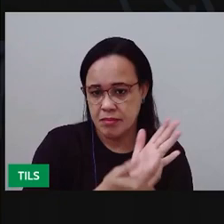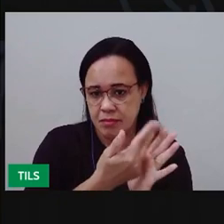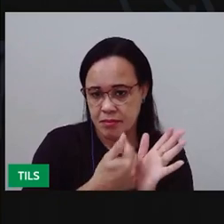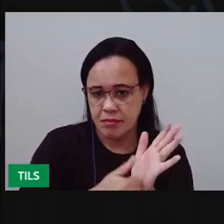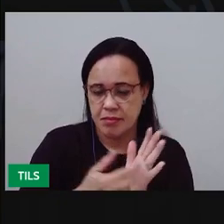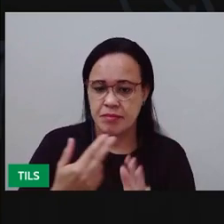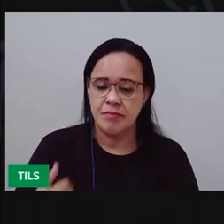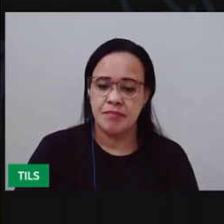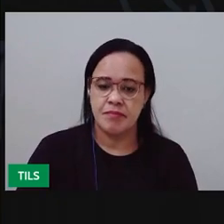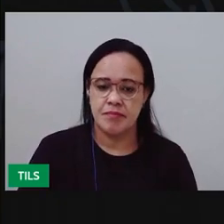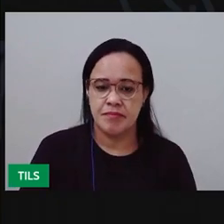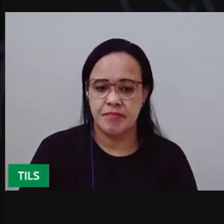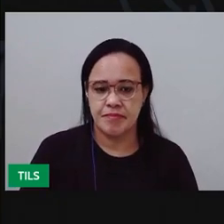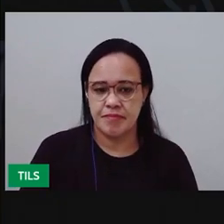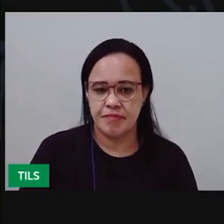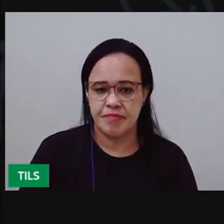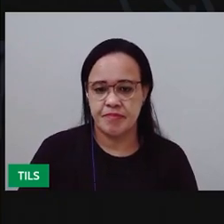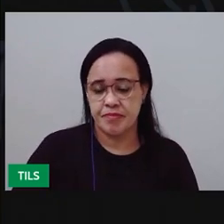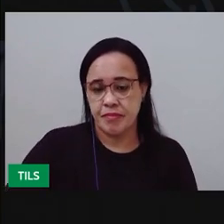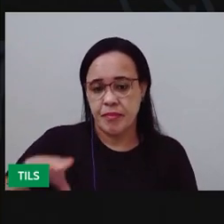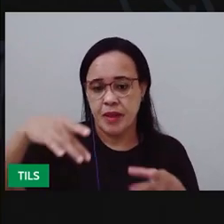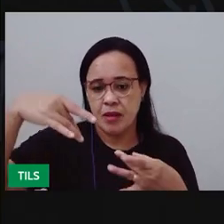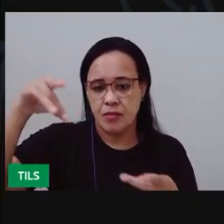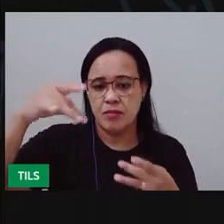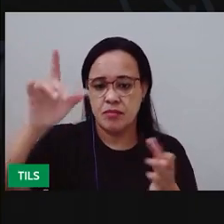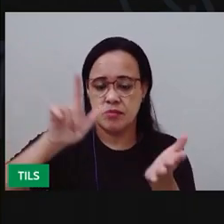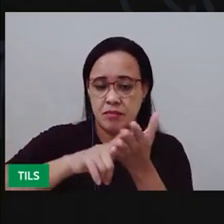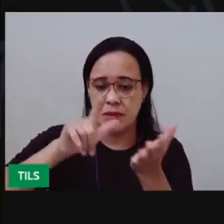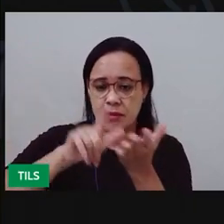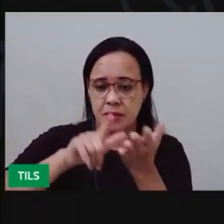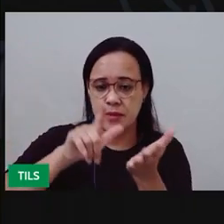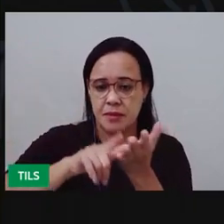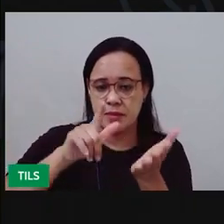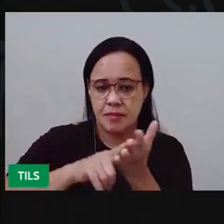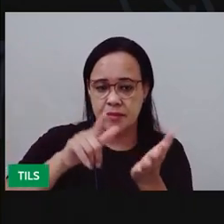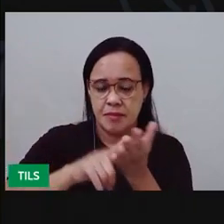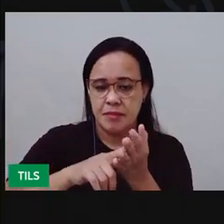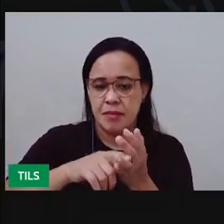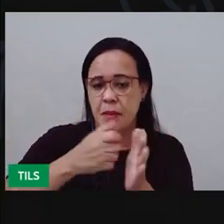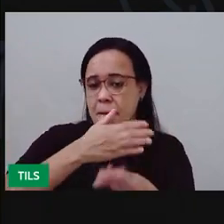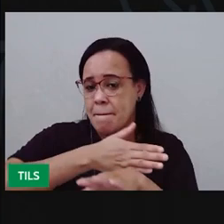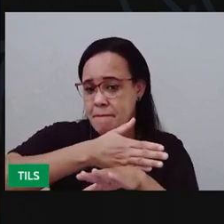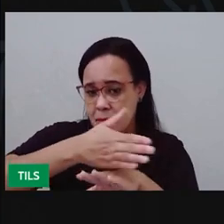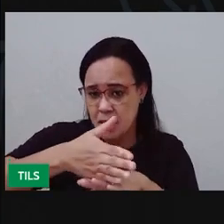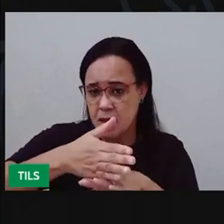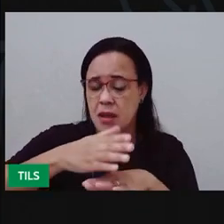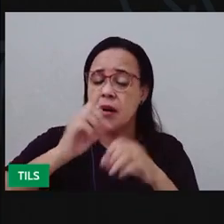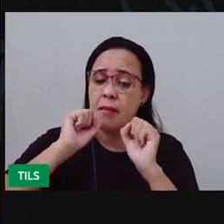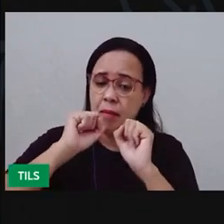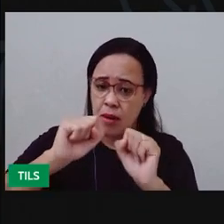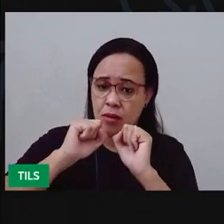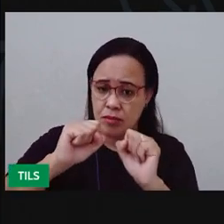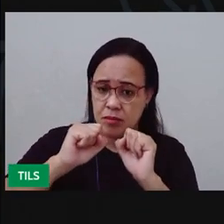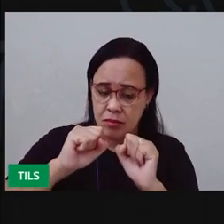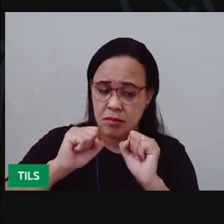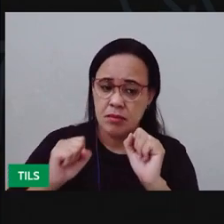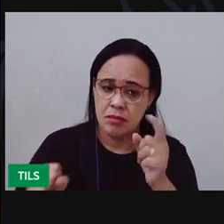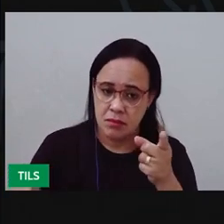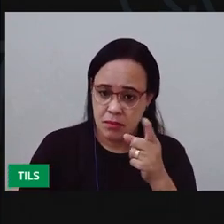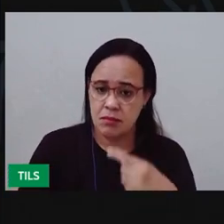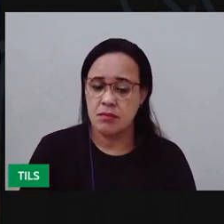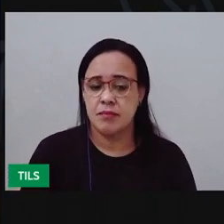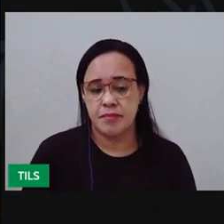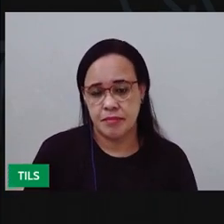E você também vai precisar de uma folha. Pode ser uma folha de ofício, né? Como essa aqui.